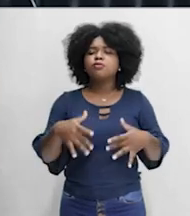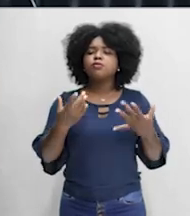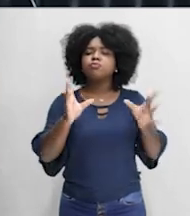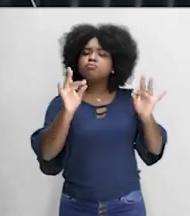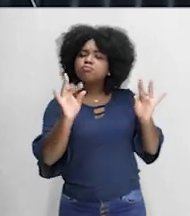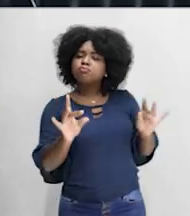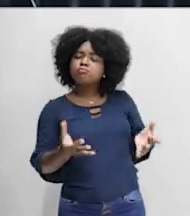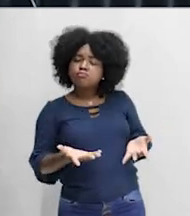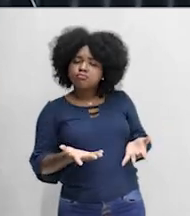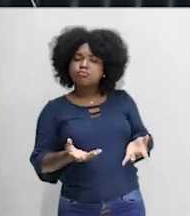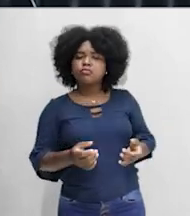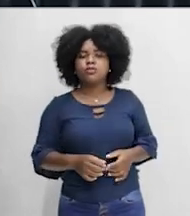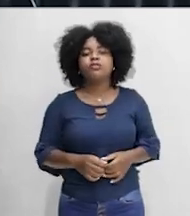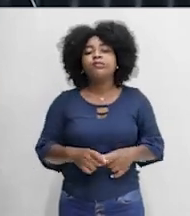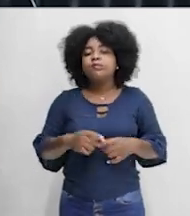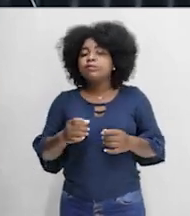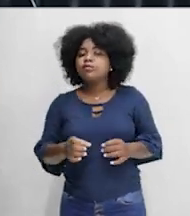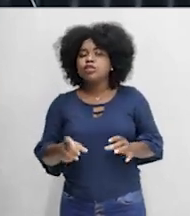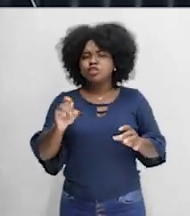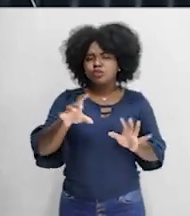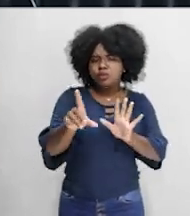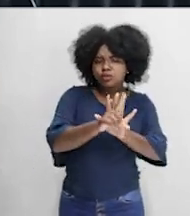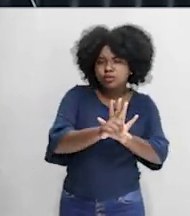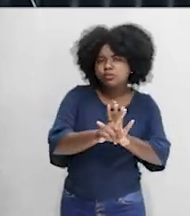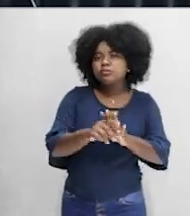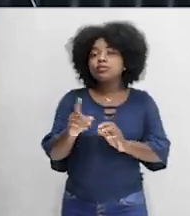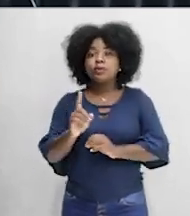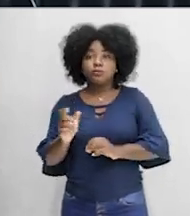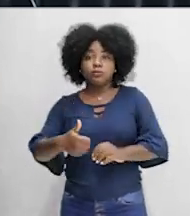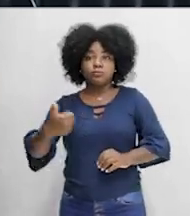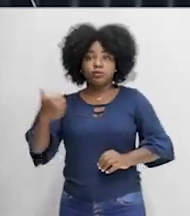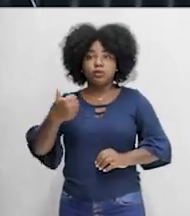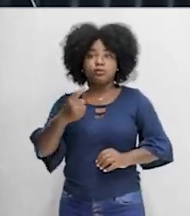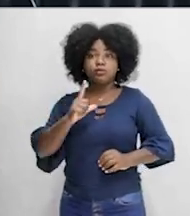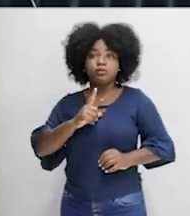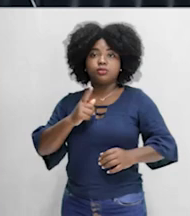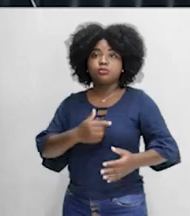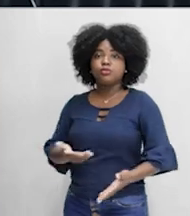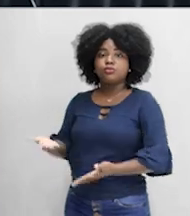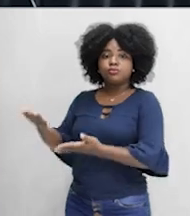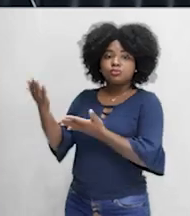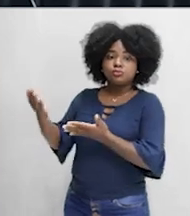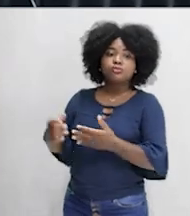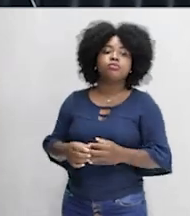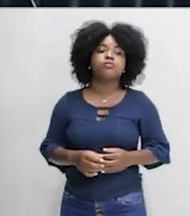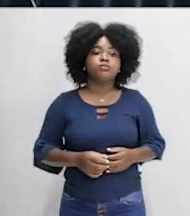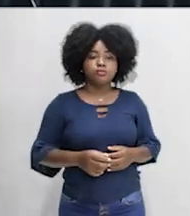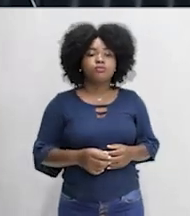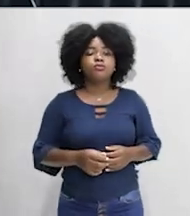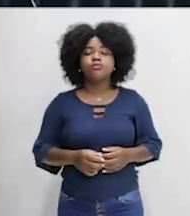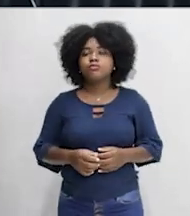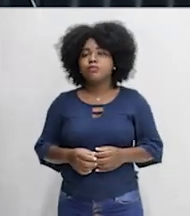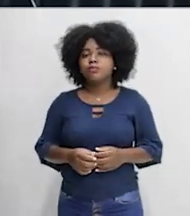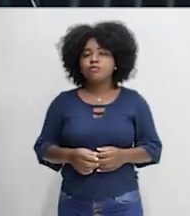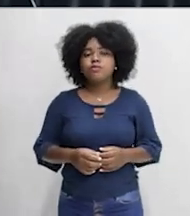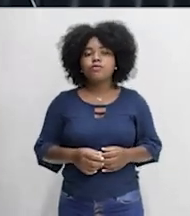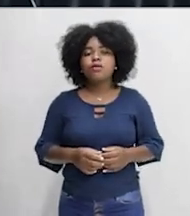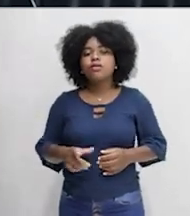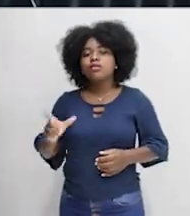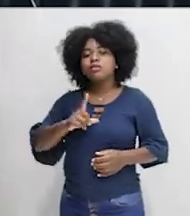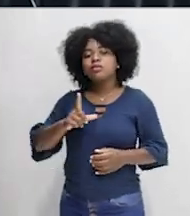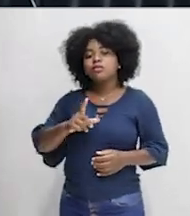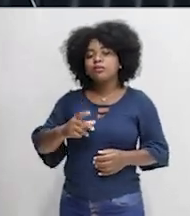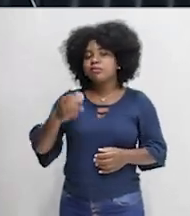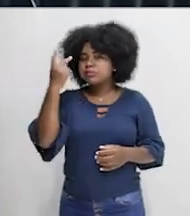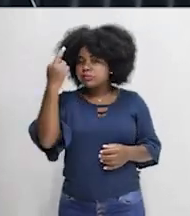falar sobre as nossas leis porque elas vieram de um processo. Então, gente vai primeiramente pontuar um processo histórico do Brasil. A gente até falou sobre isso, a gente vai